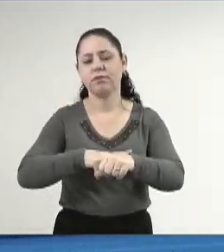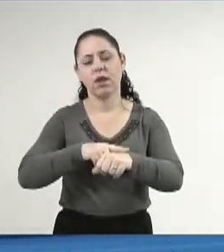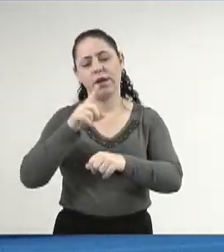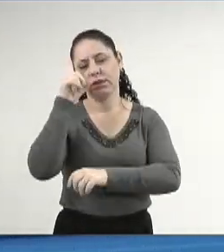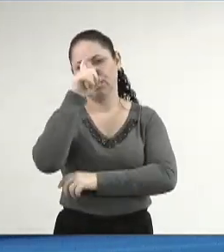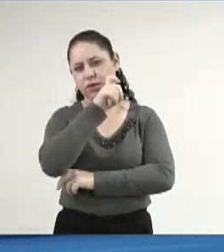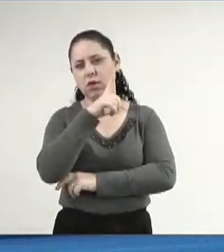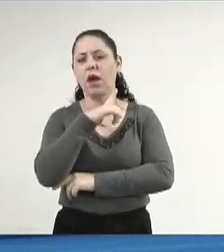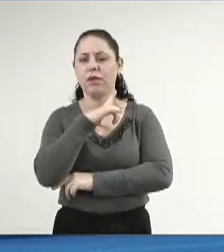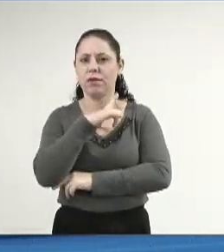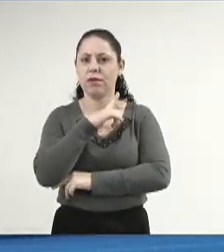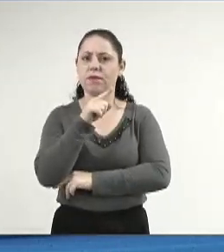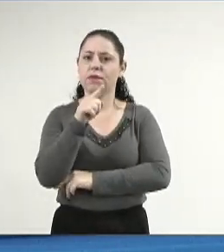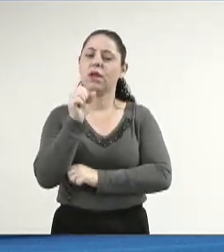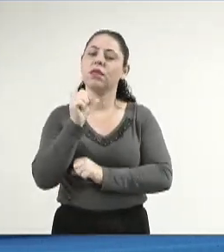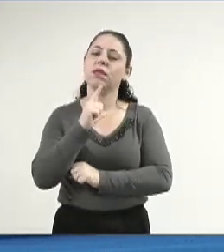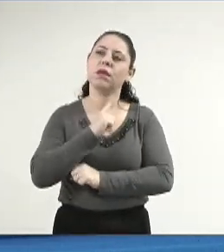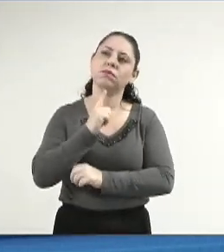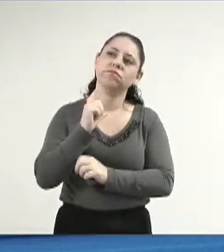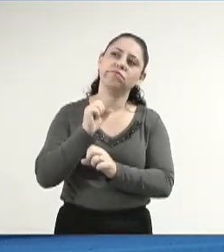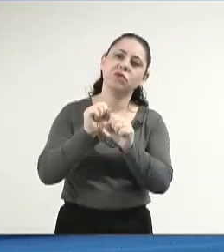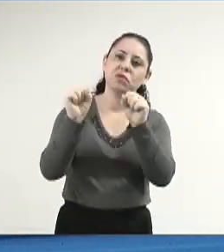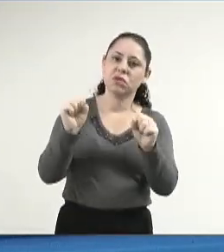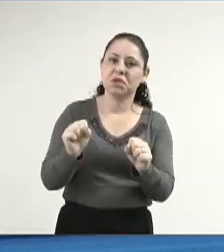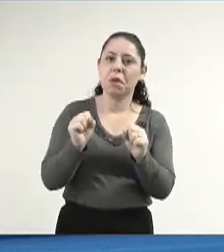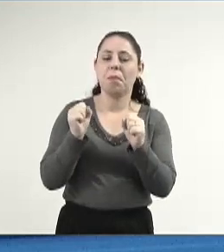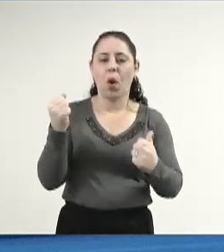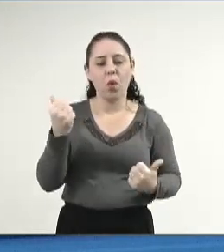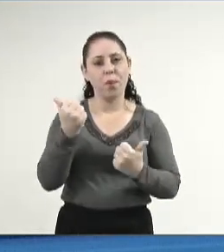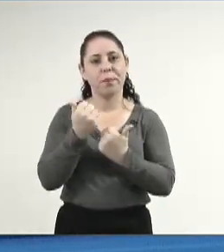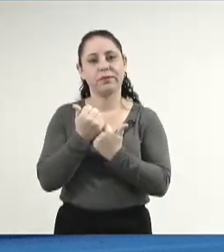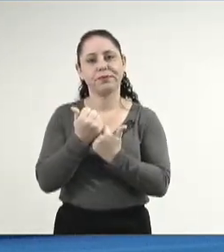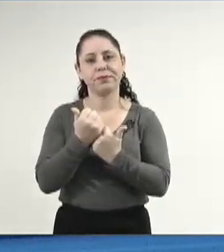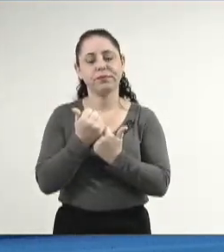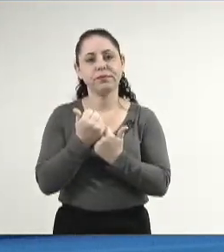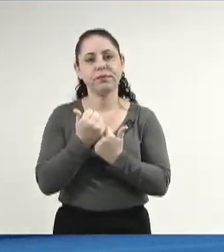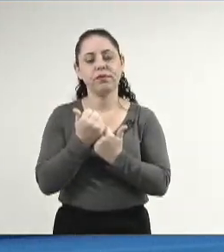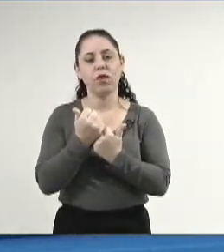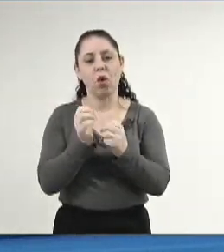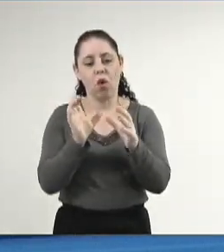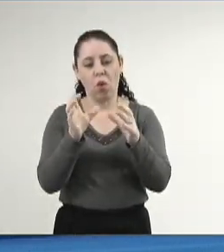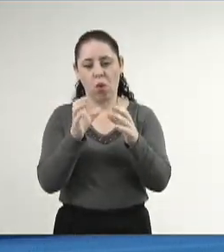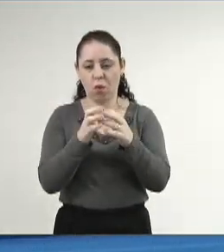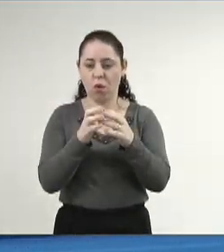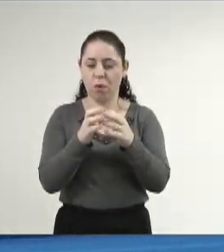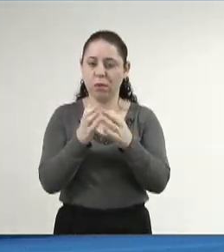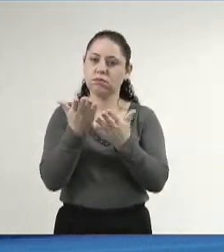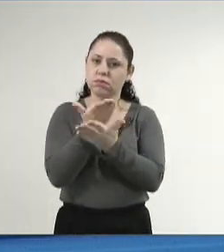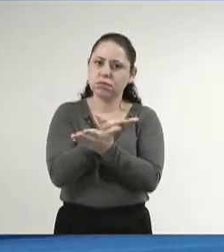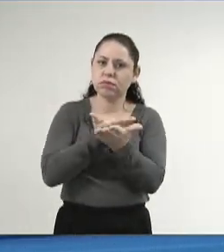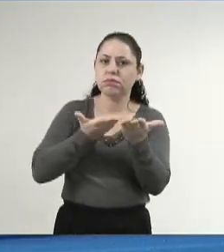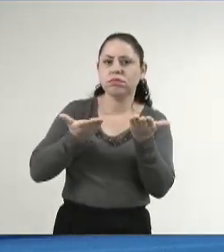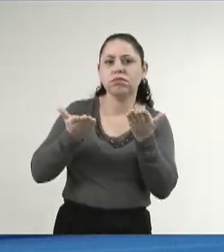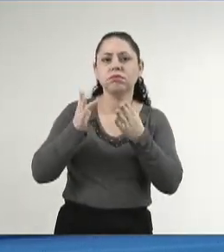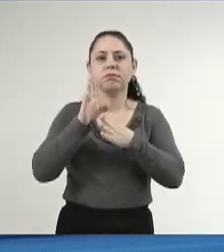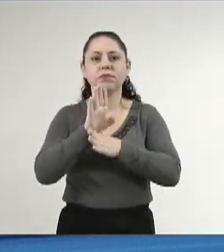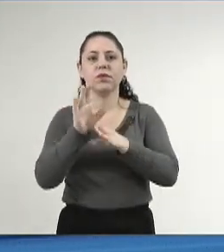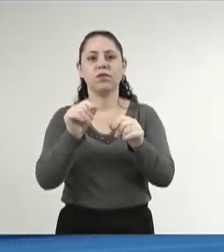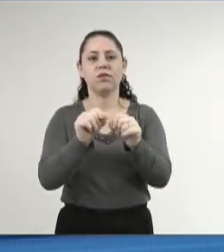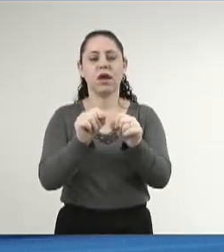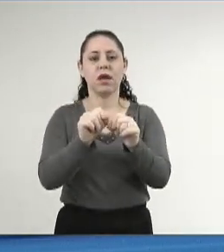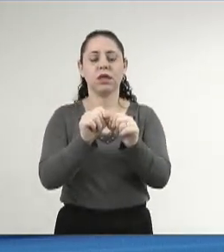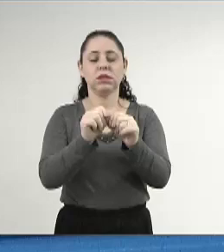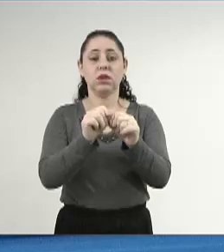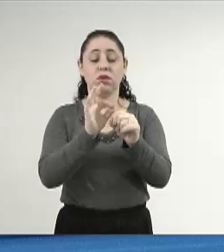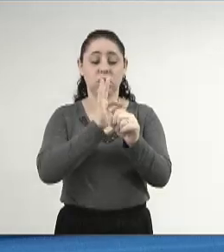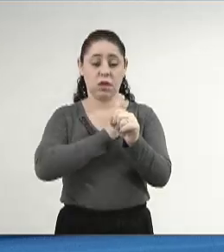dificuldade, você tem um sistema que lhe apoia, você tem um grupo que se coopera e que fazem com que a